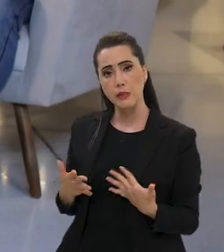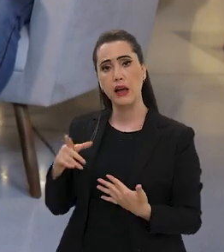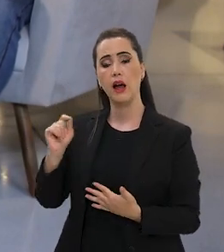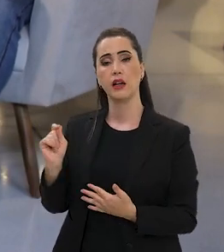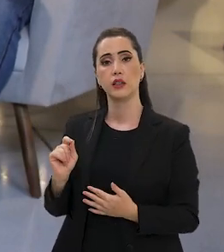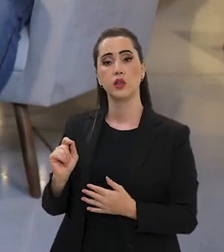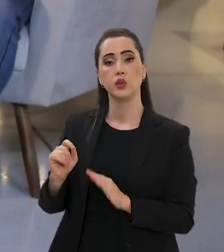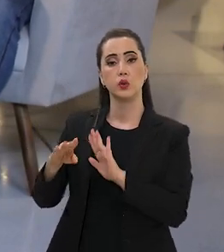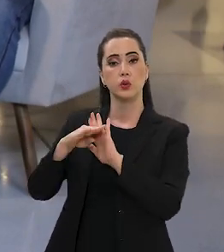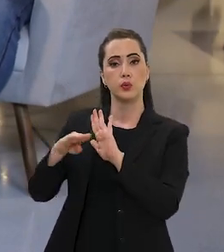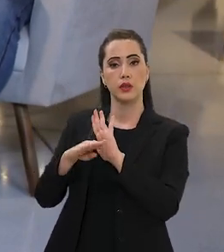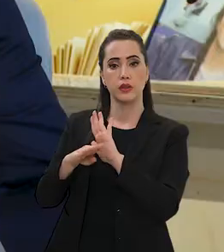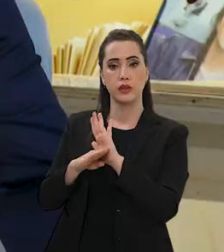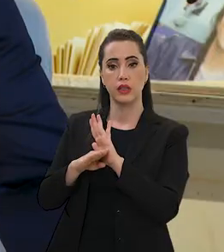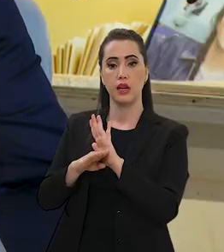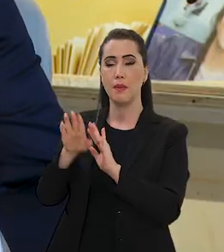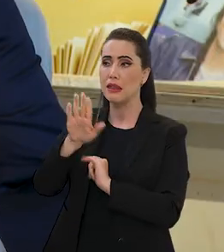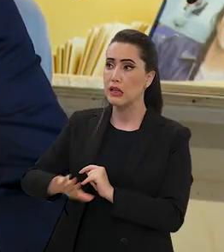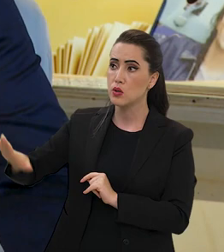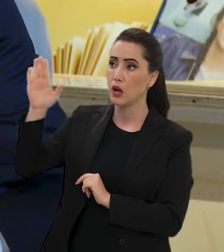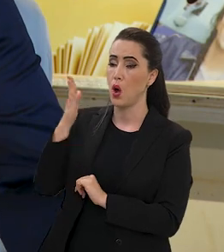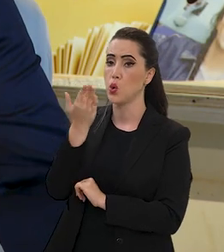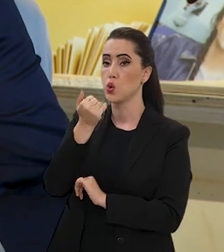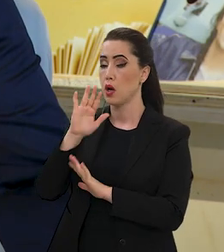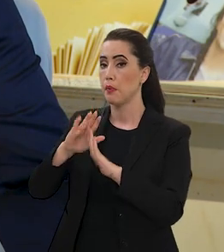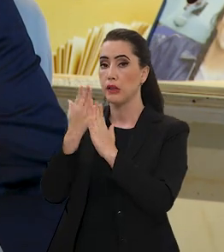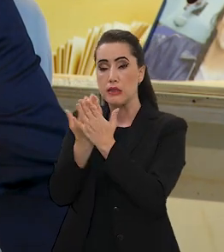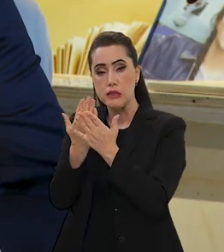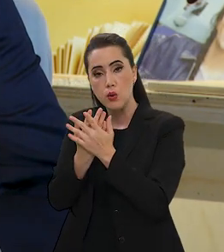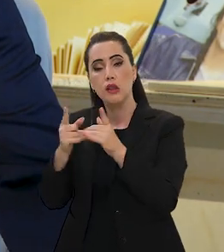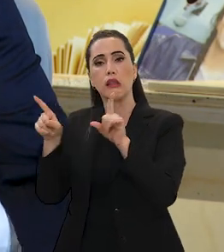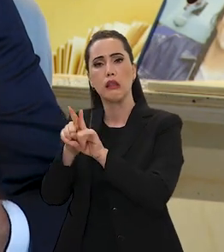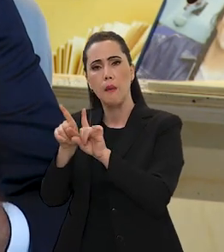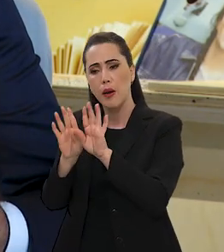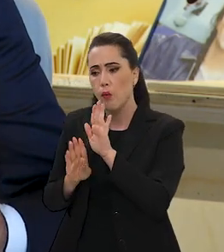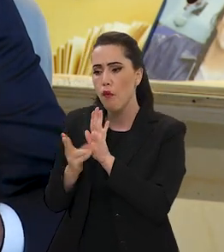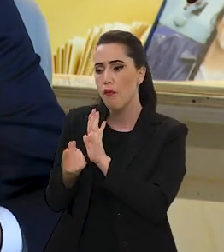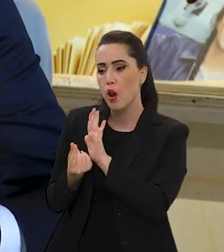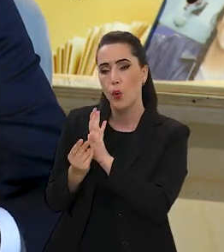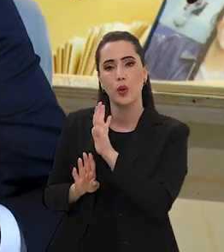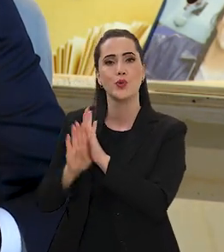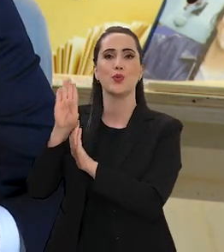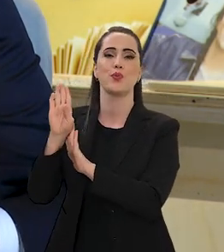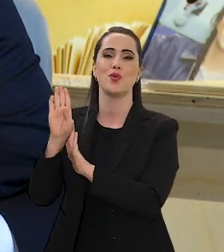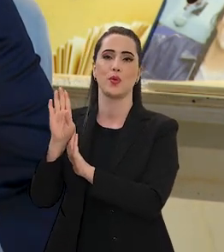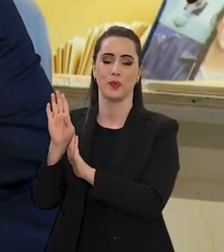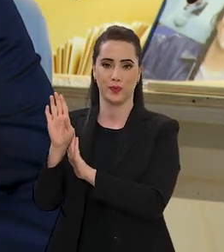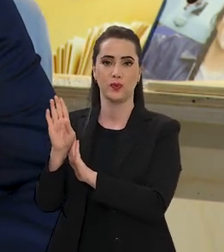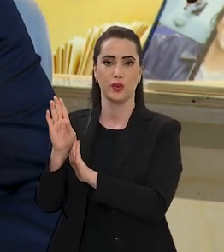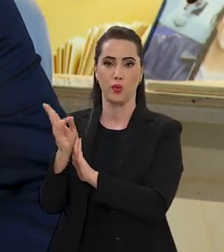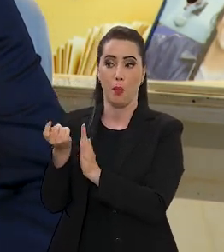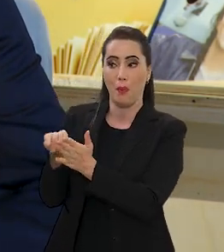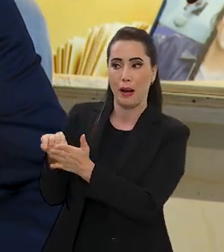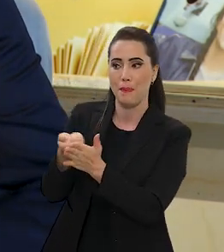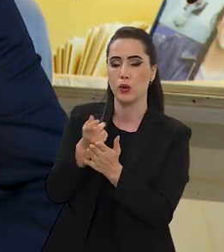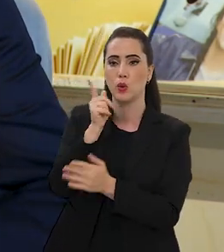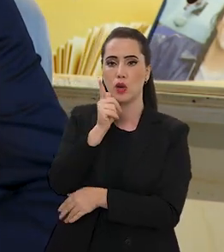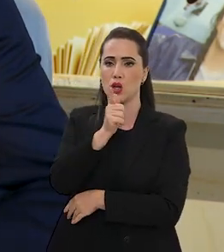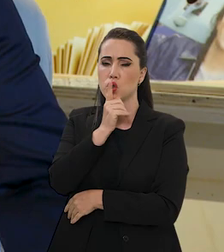do Programa Nacional de Alimentação Escolar e da questão do reajuste da merenda, que